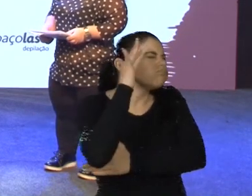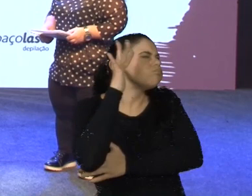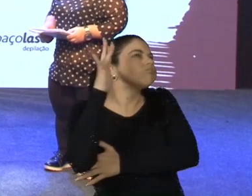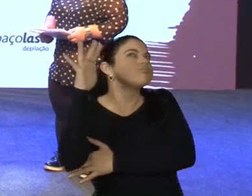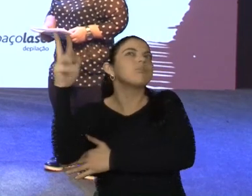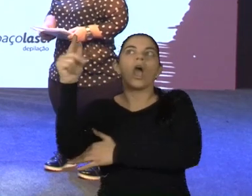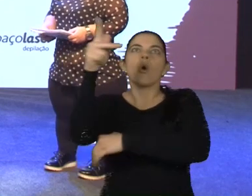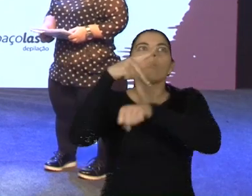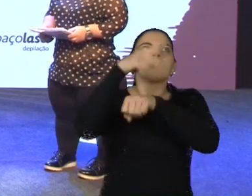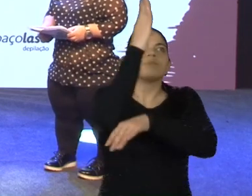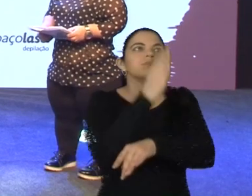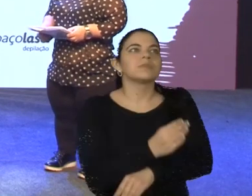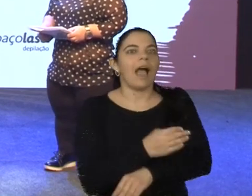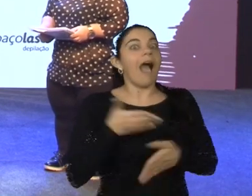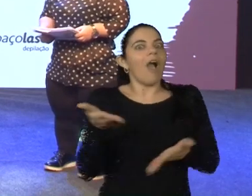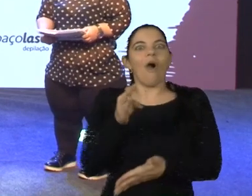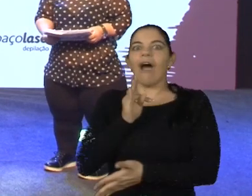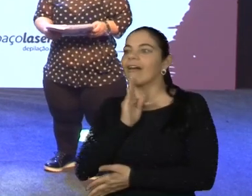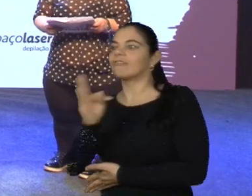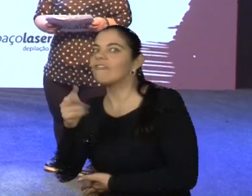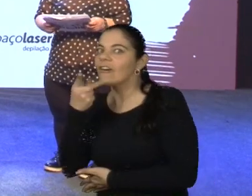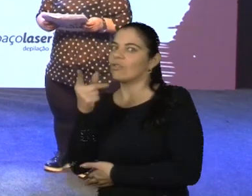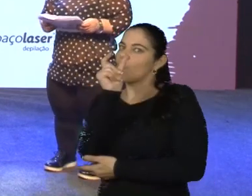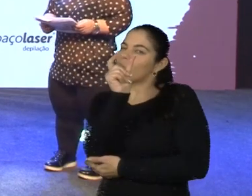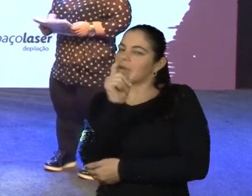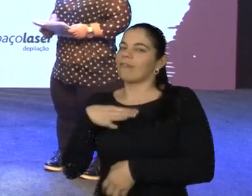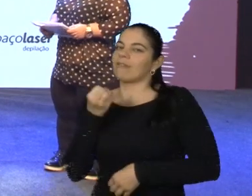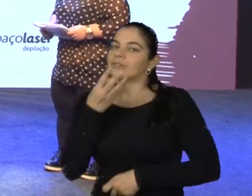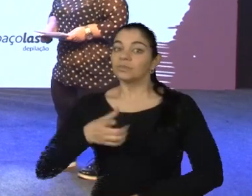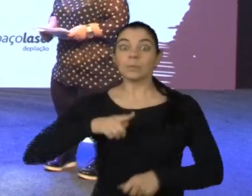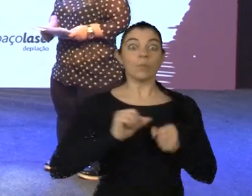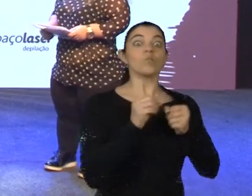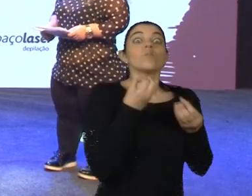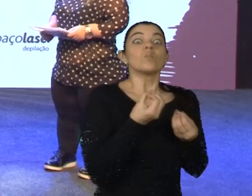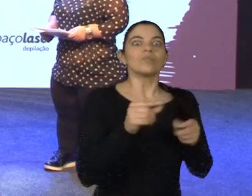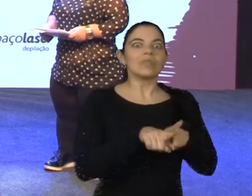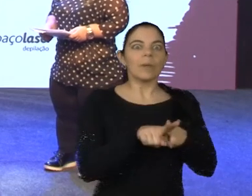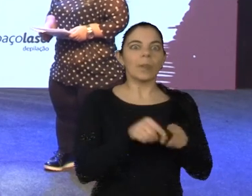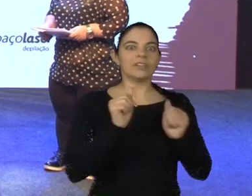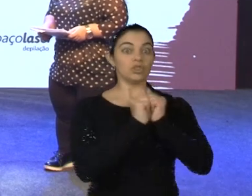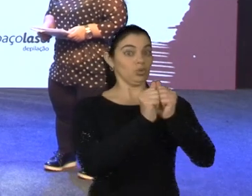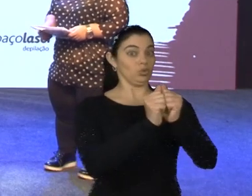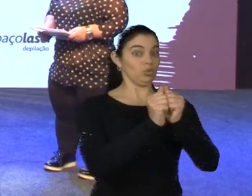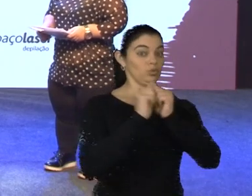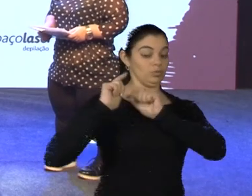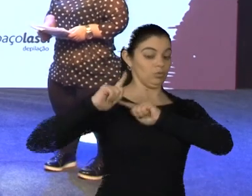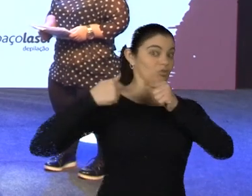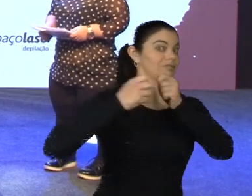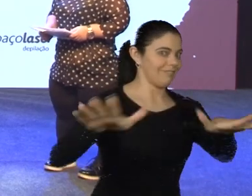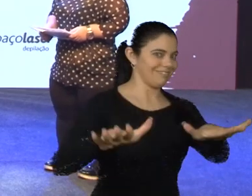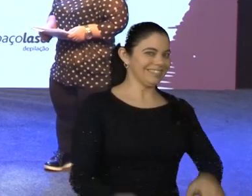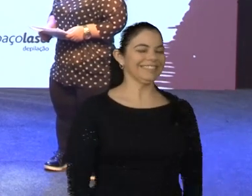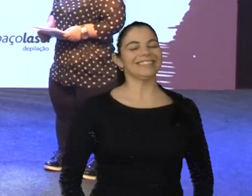na mão da Cíntia. Ela que vai contar um pouquinho de todo esse projeto Espaço Laser Abraça, juntos, genética não é destino. É isso aí.